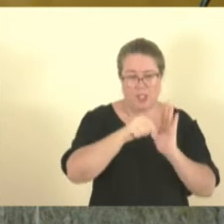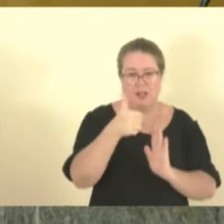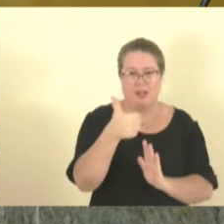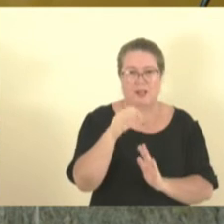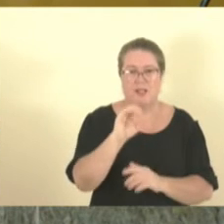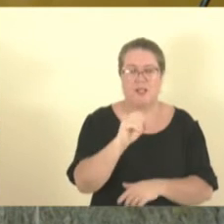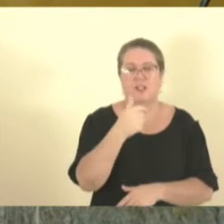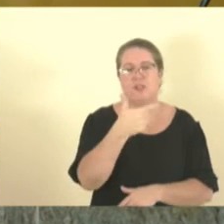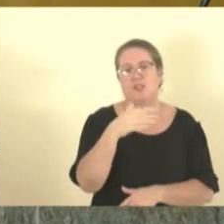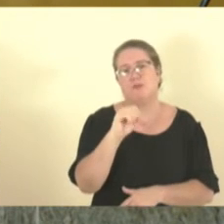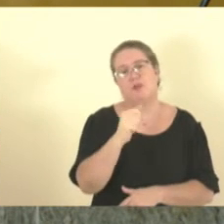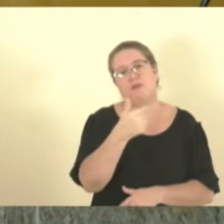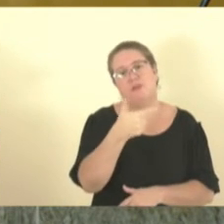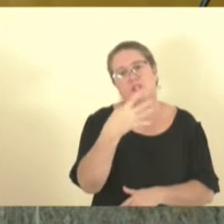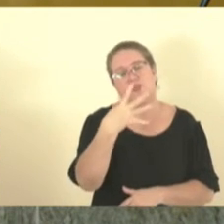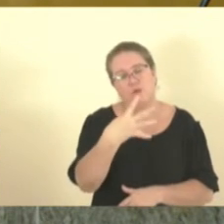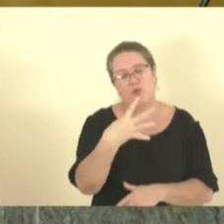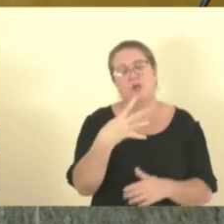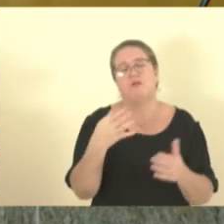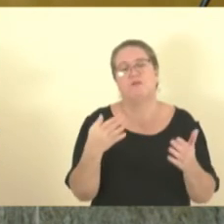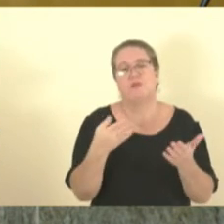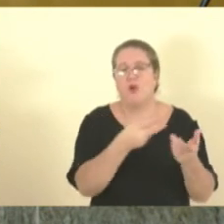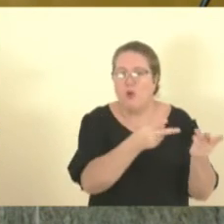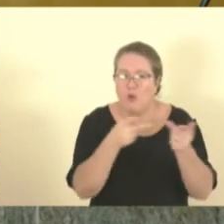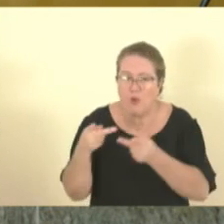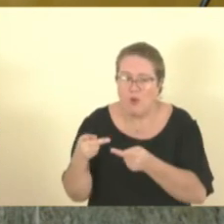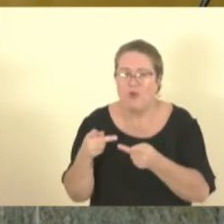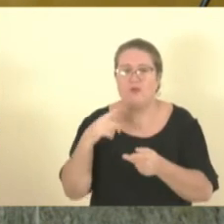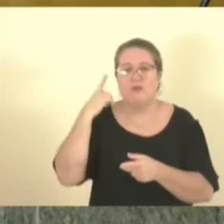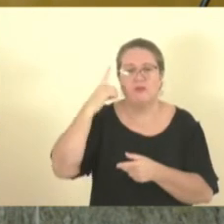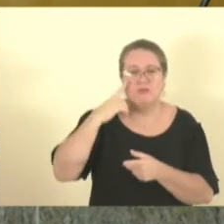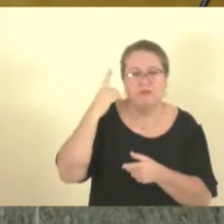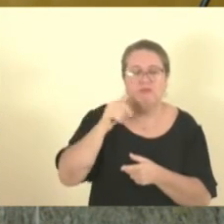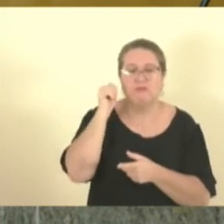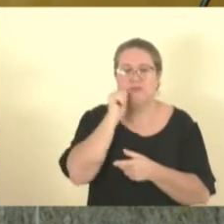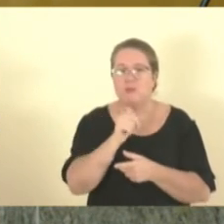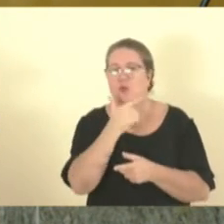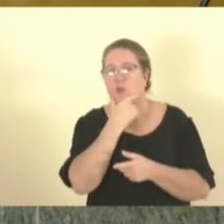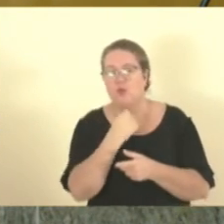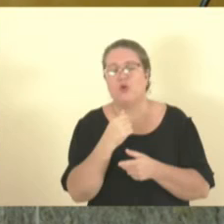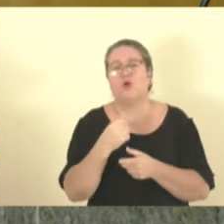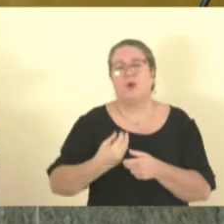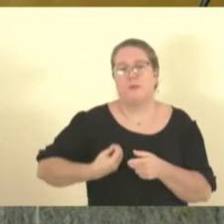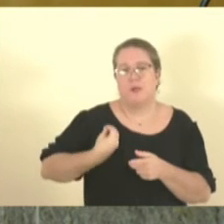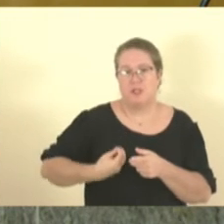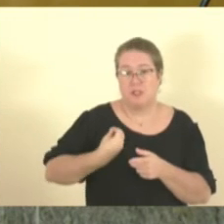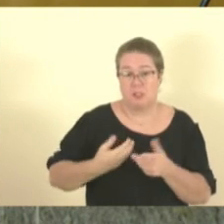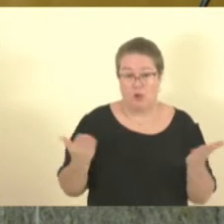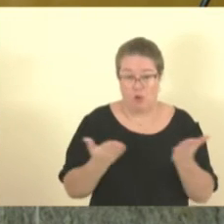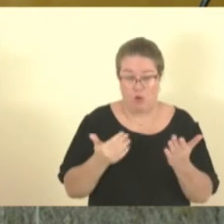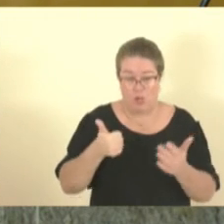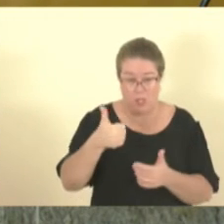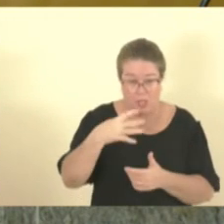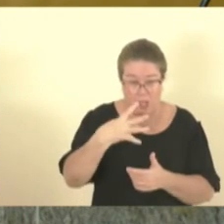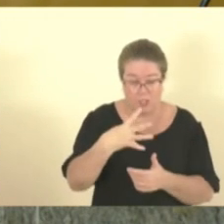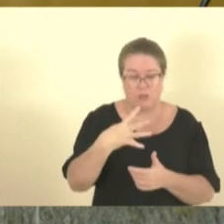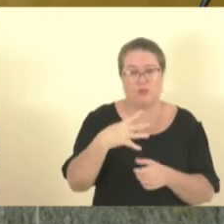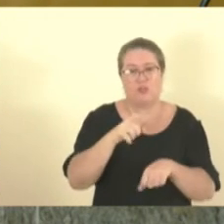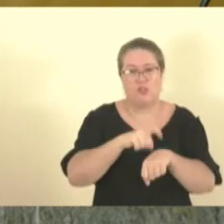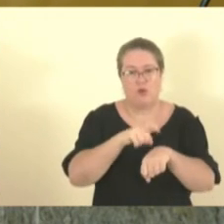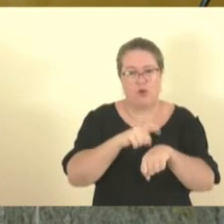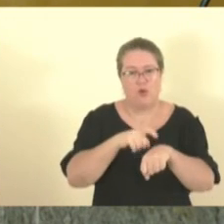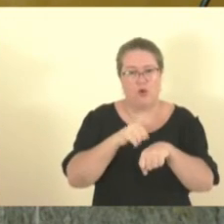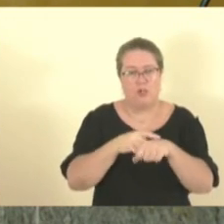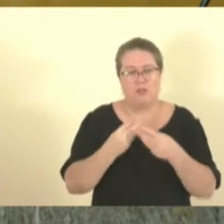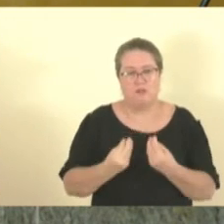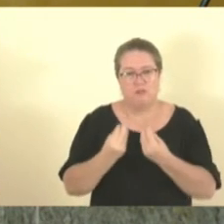2024. E convido a senhores e senhores deputados para as próximas que serão solene, hoje às 14 horas, para a entrega da comenda